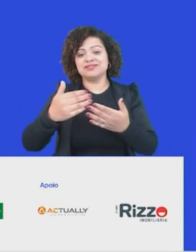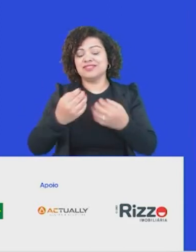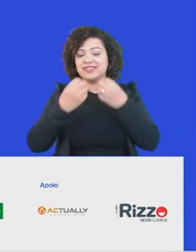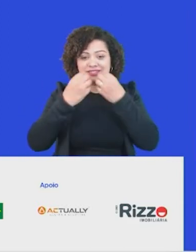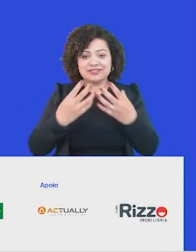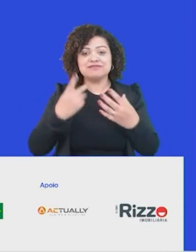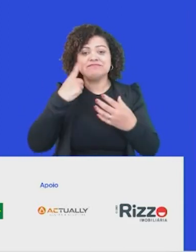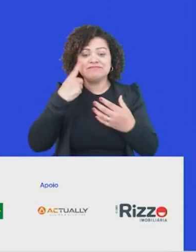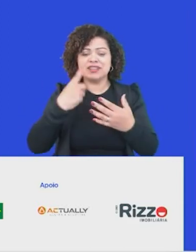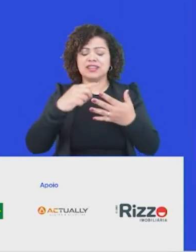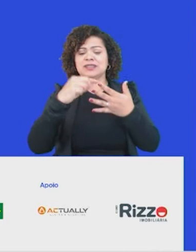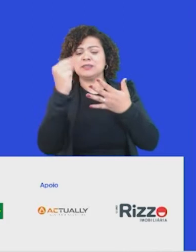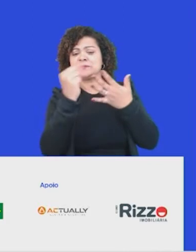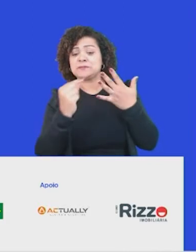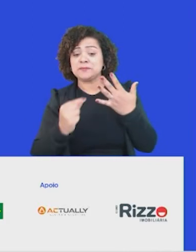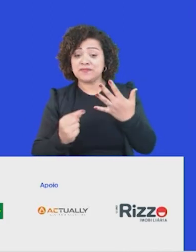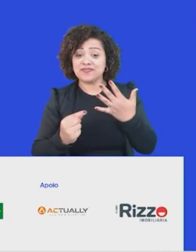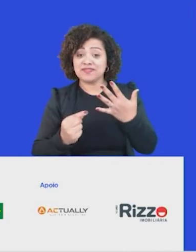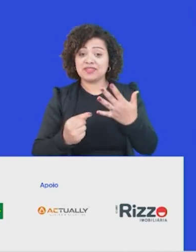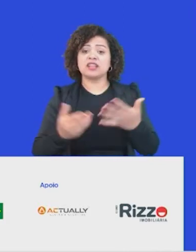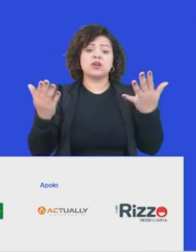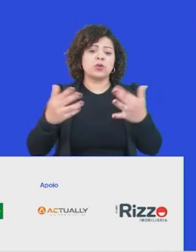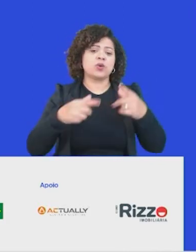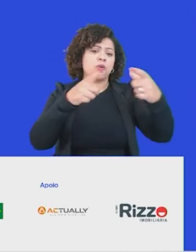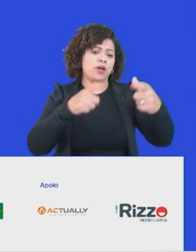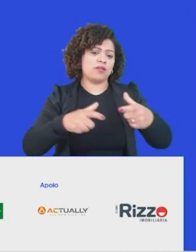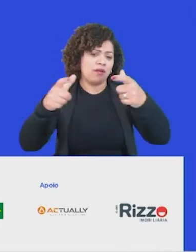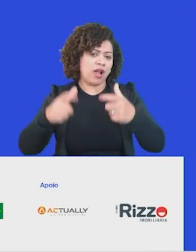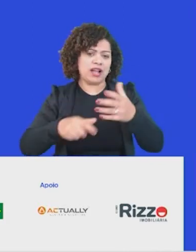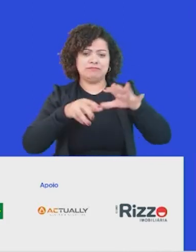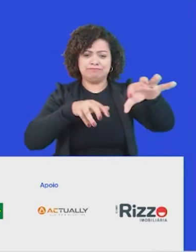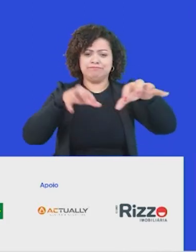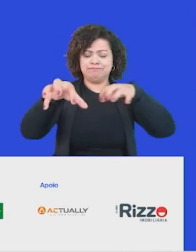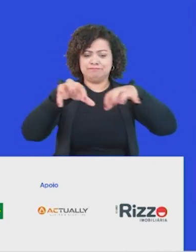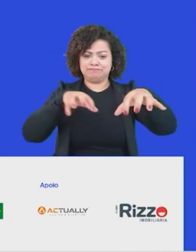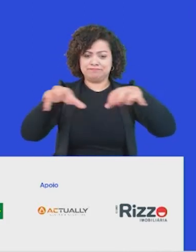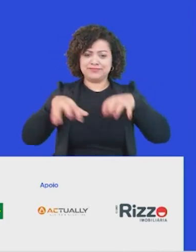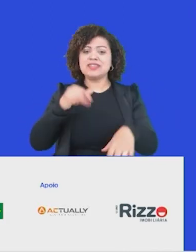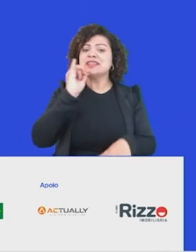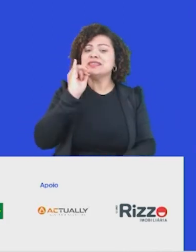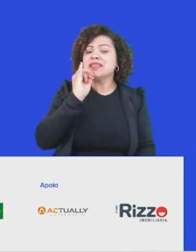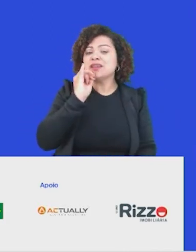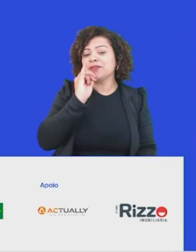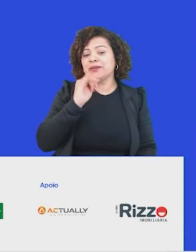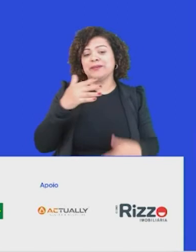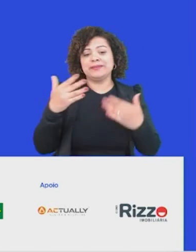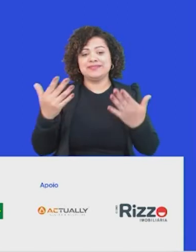dessa característica, então hoje a gente atua em várias frentes, e aí vocês têm alguns exemplos, desde foques,